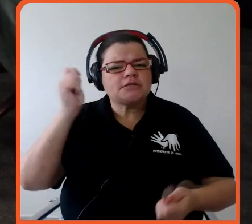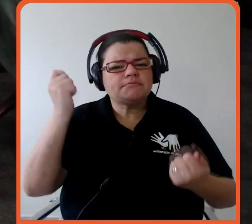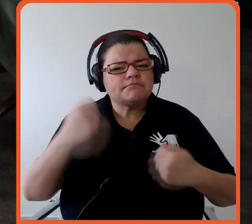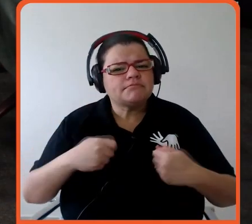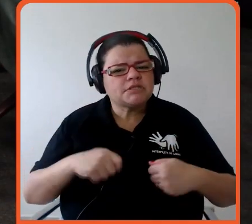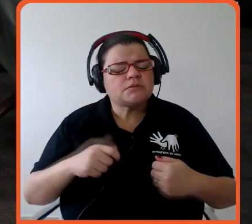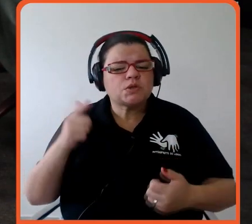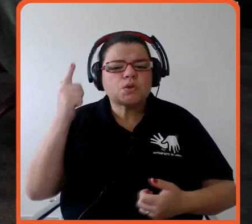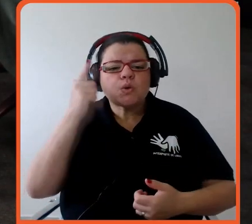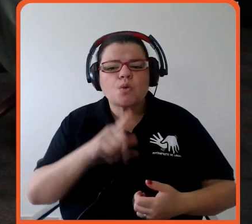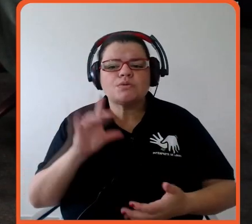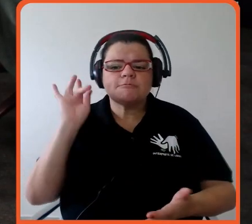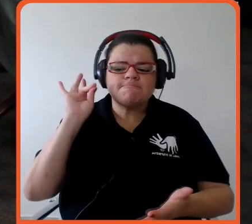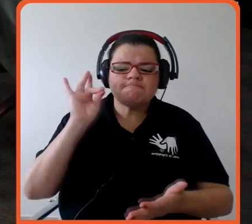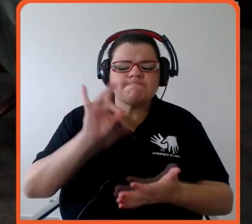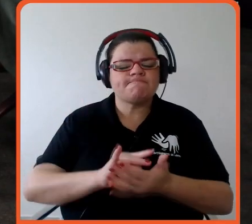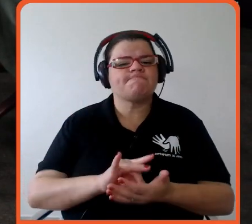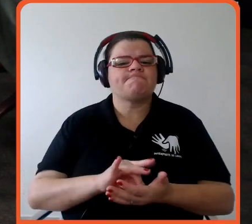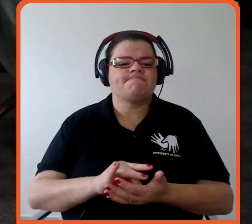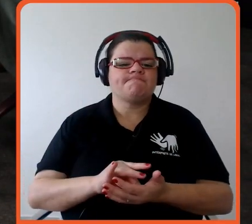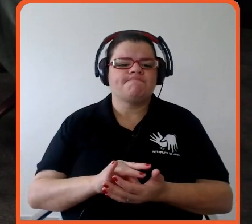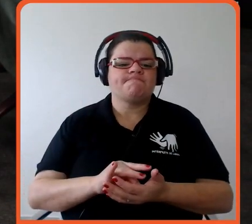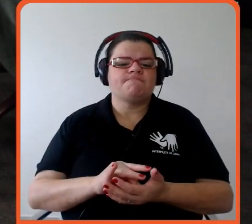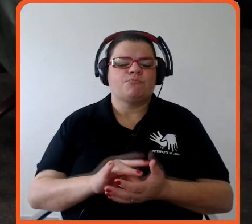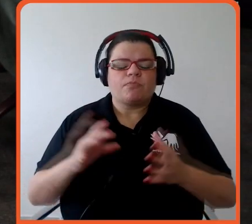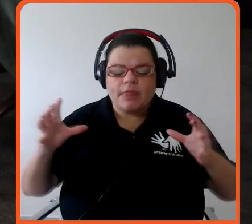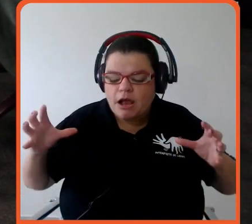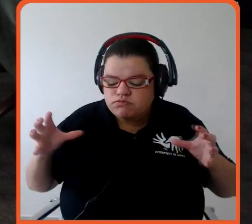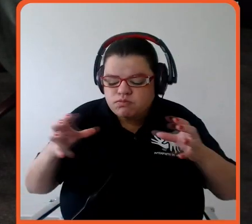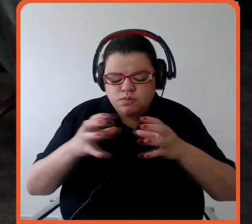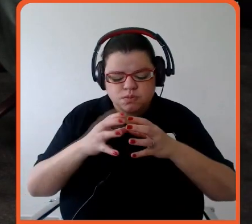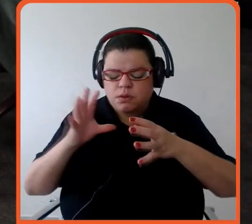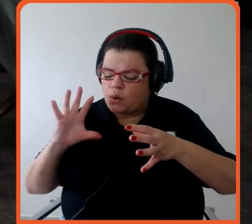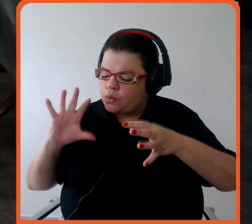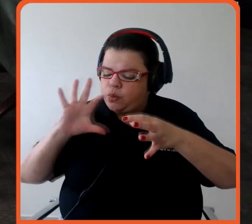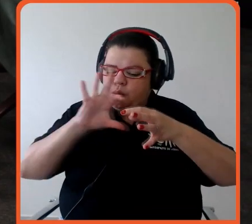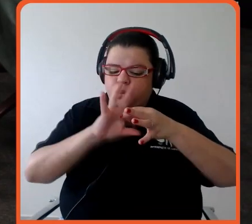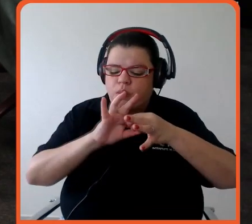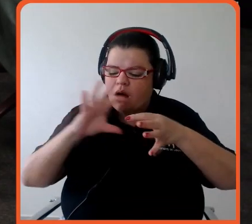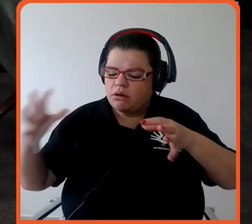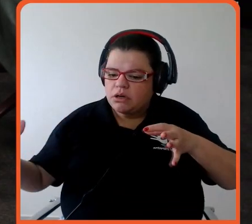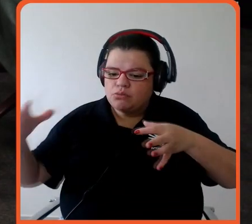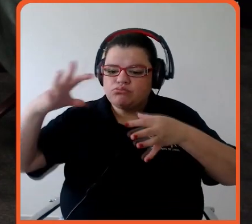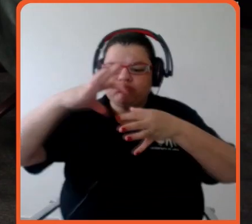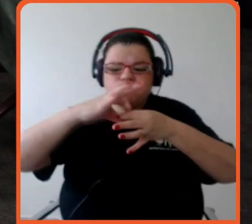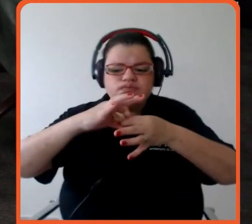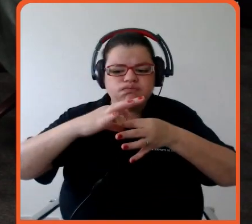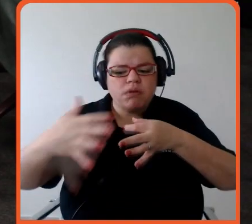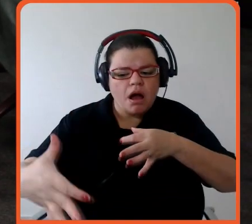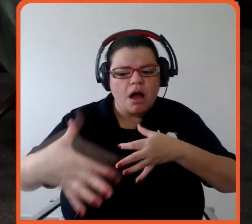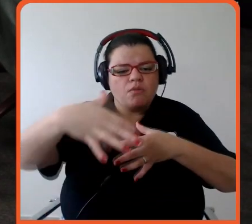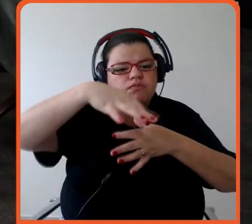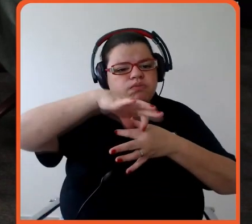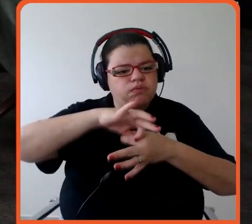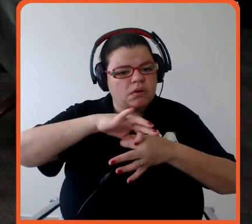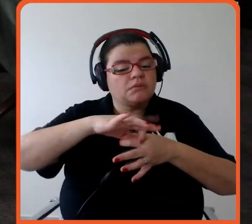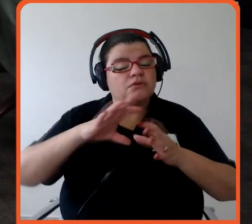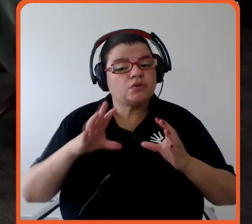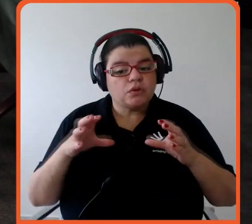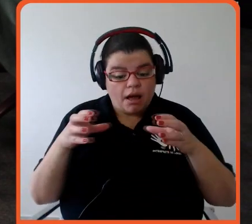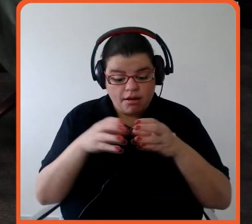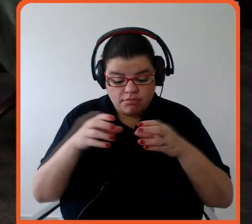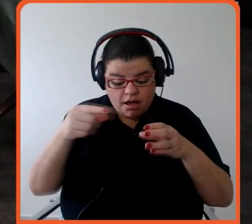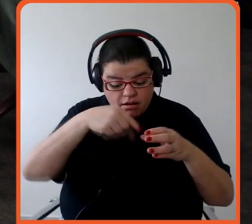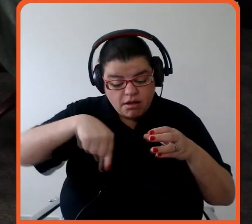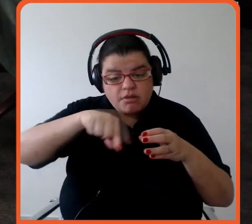fazer essa congregação, fazer com que haja esse entendimento por todos esses elos que estão dentro do agro, e aí